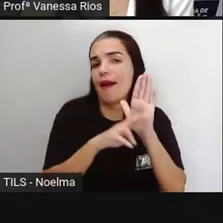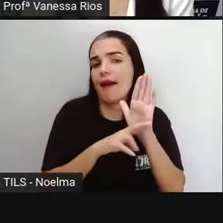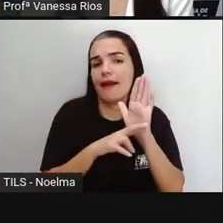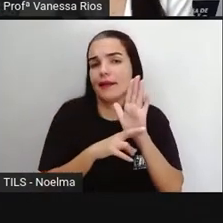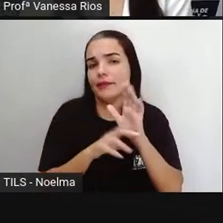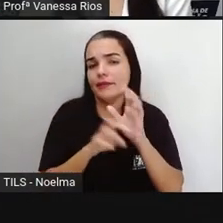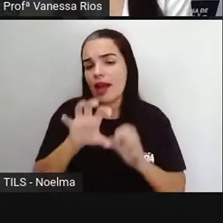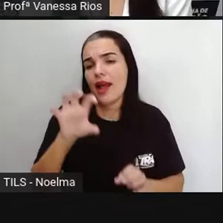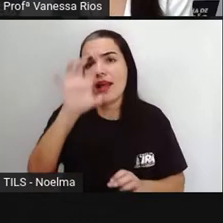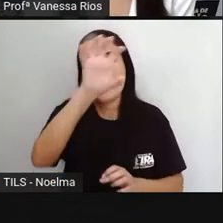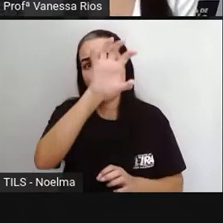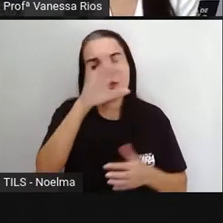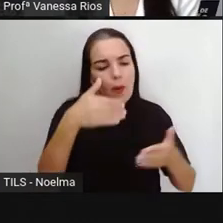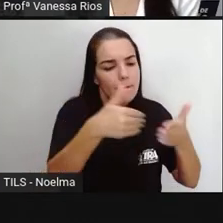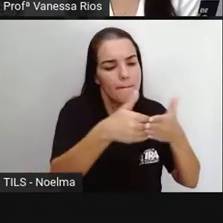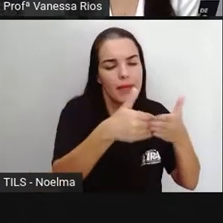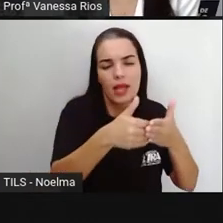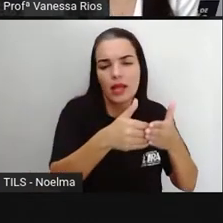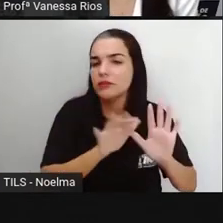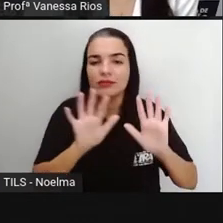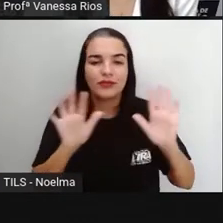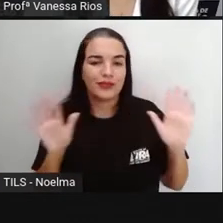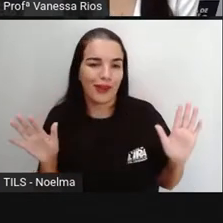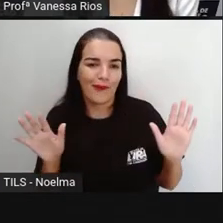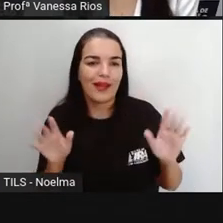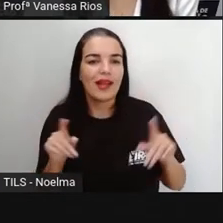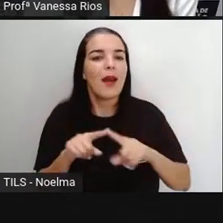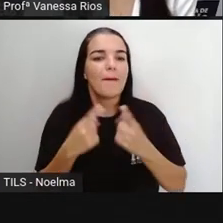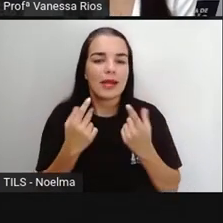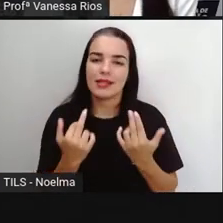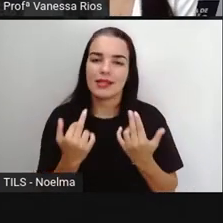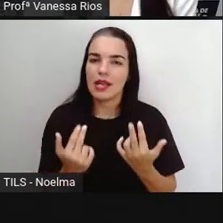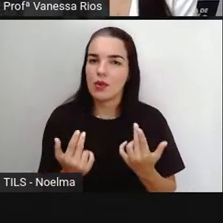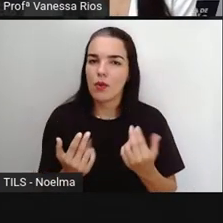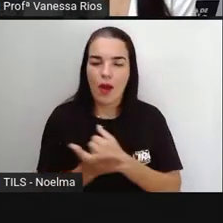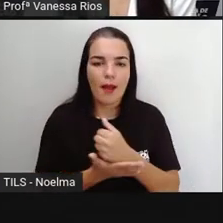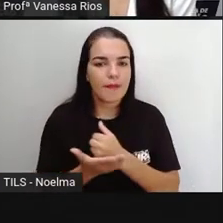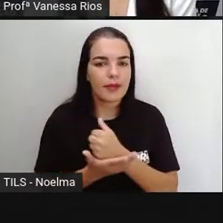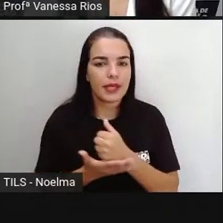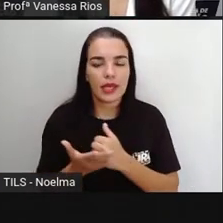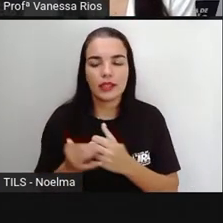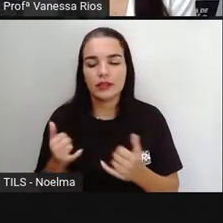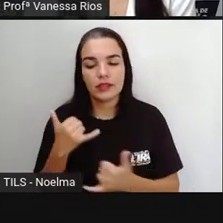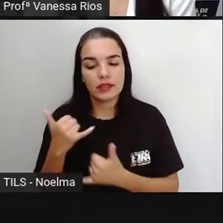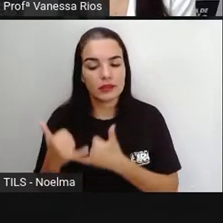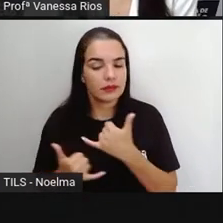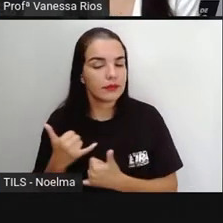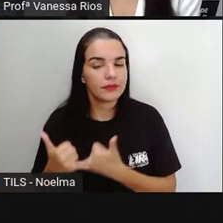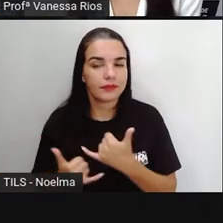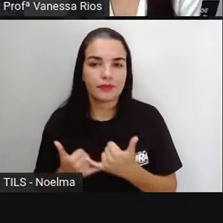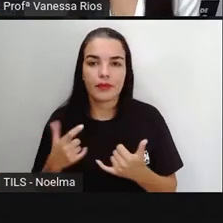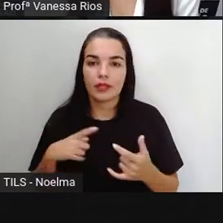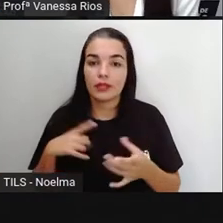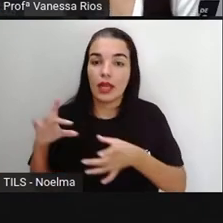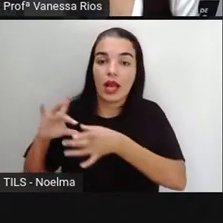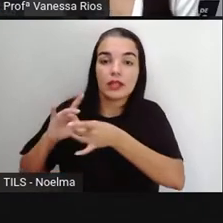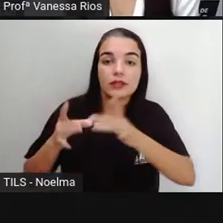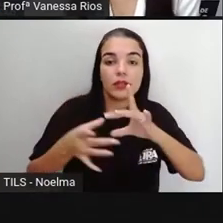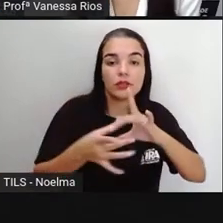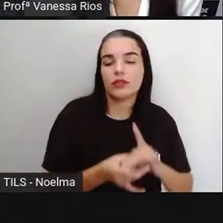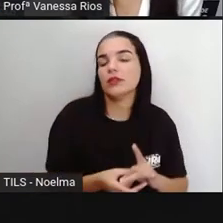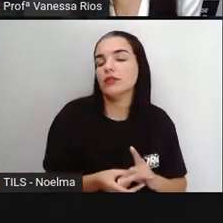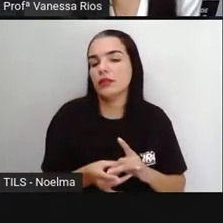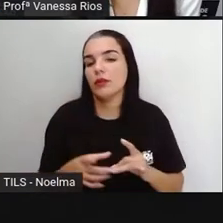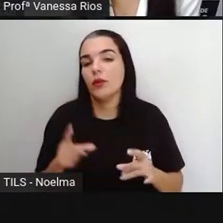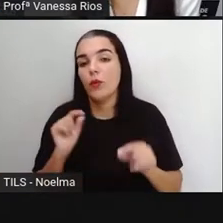em regiões muito próximas ou em regiões mais distantes. Mas elas fazem essa associação de